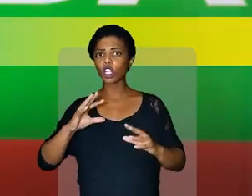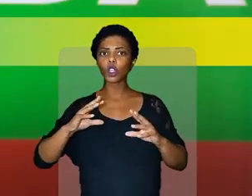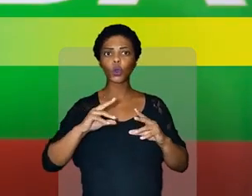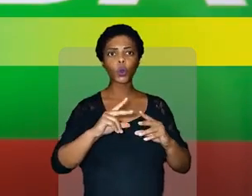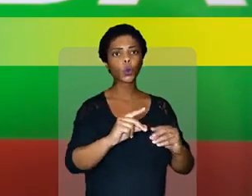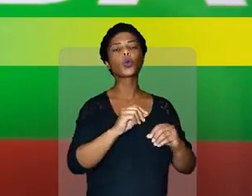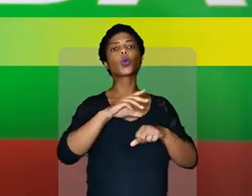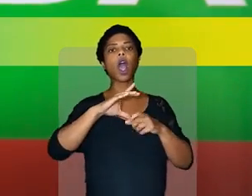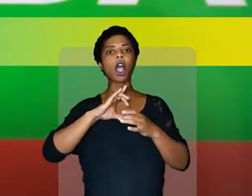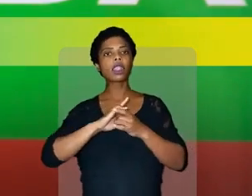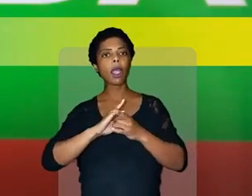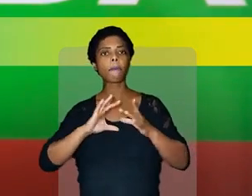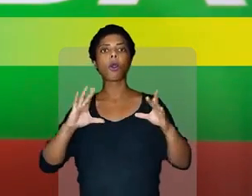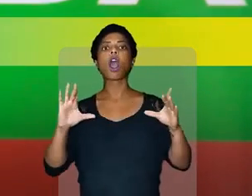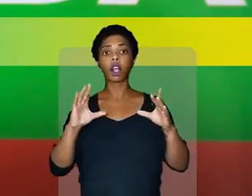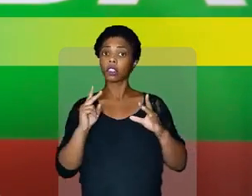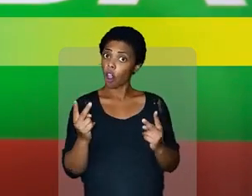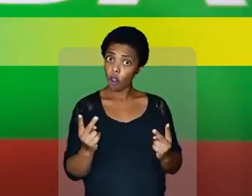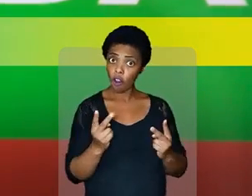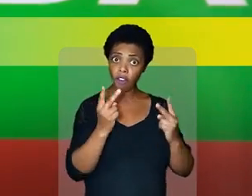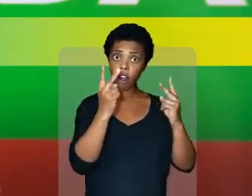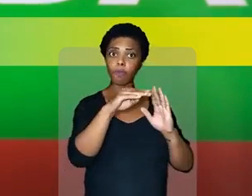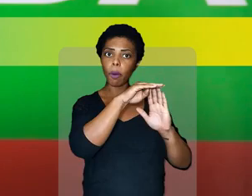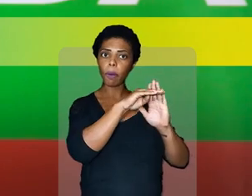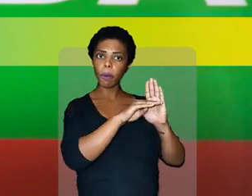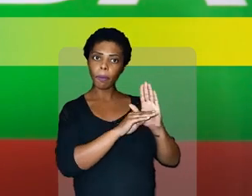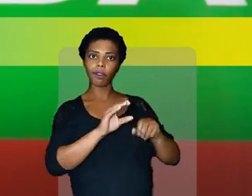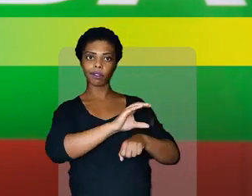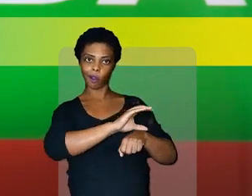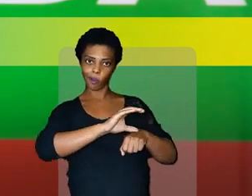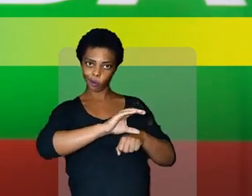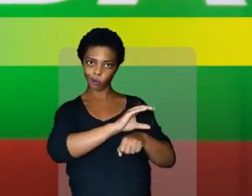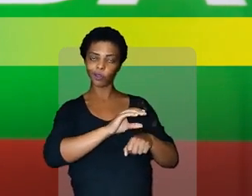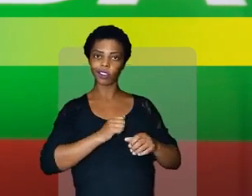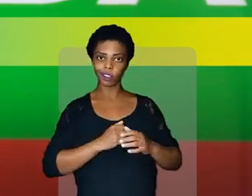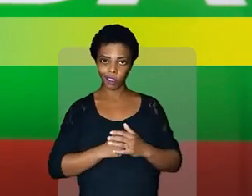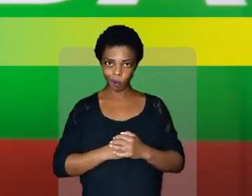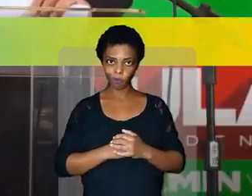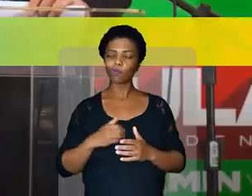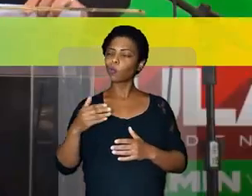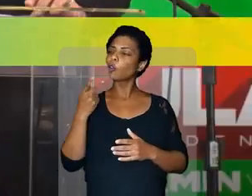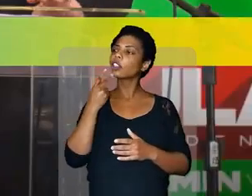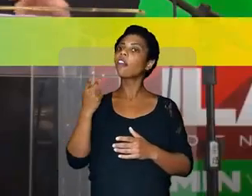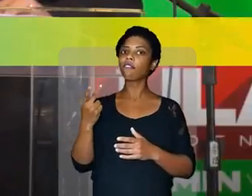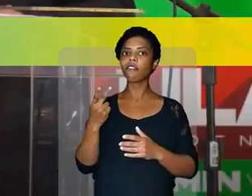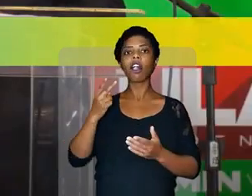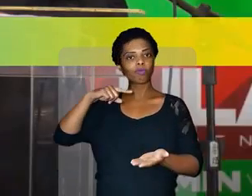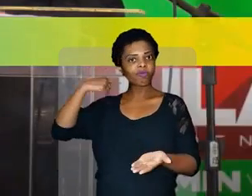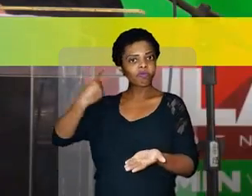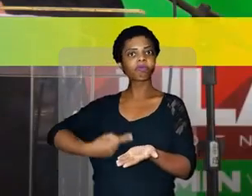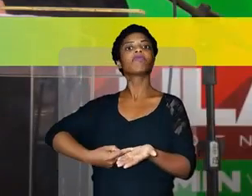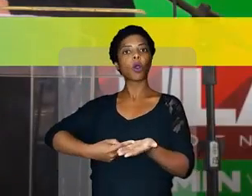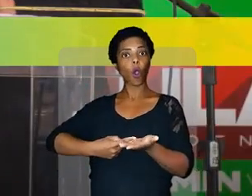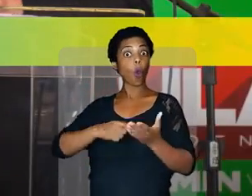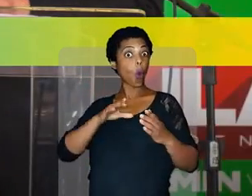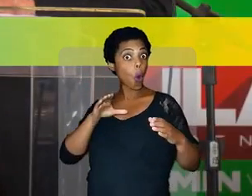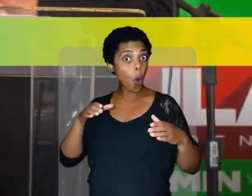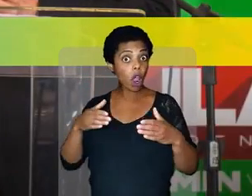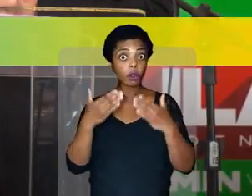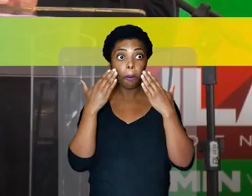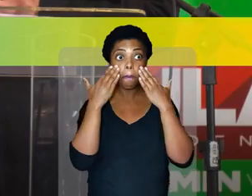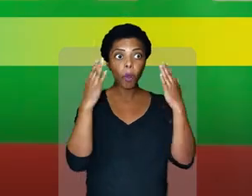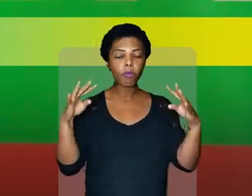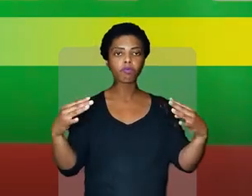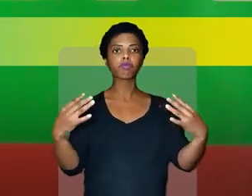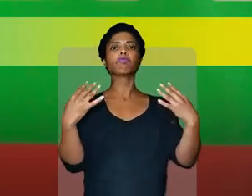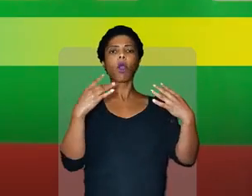à democracia, aos valores e princípios estabelecidos na Constituição. Quando o senhor acima o compromisso coletivo